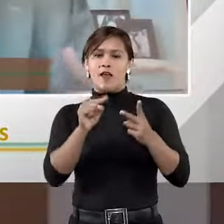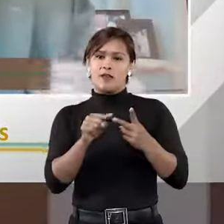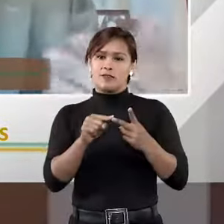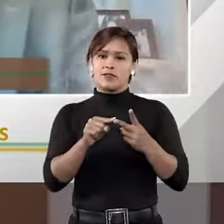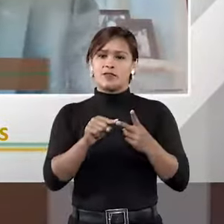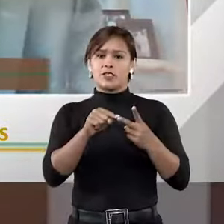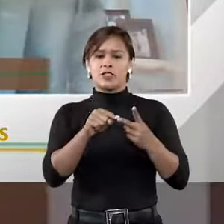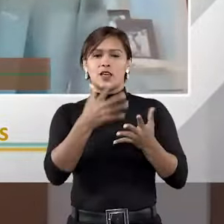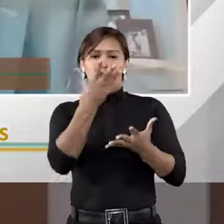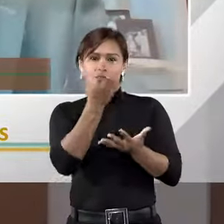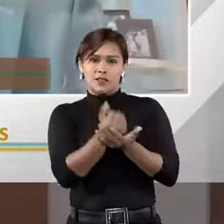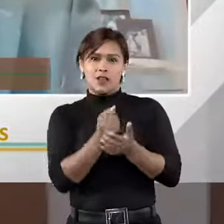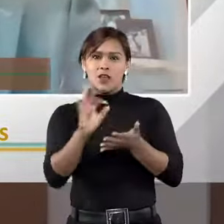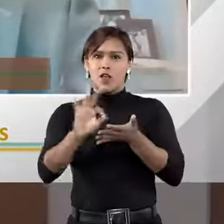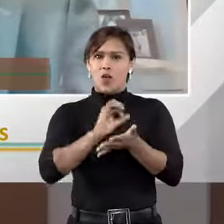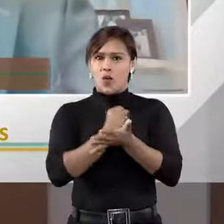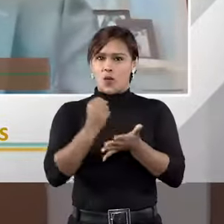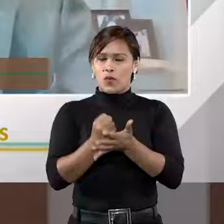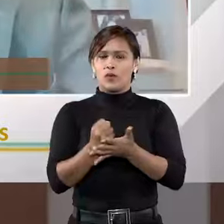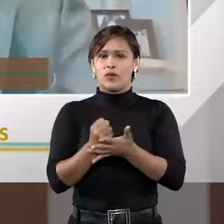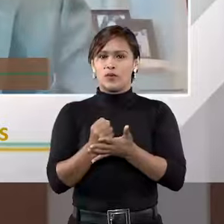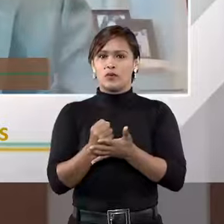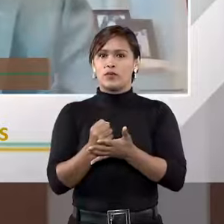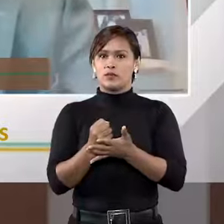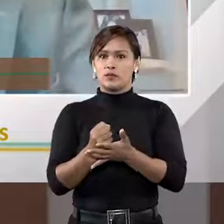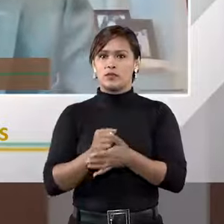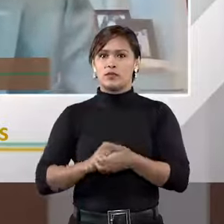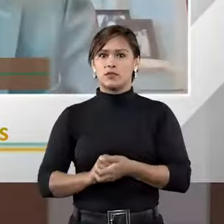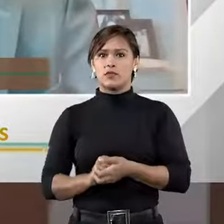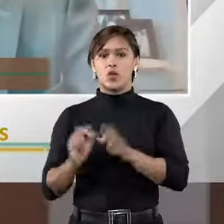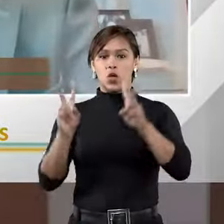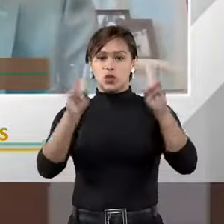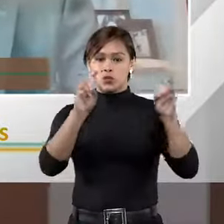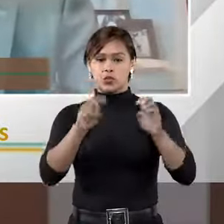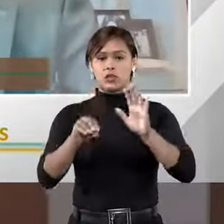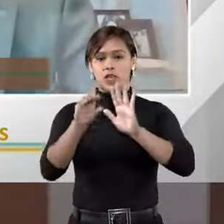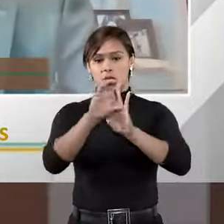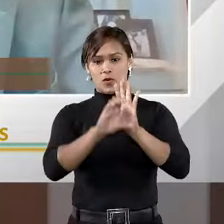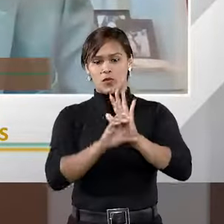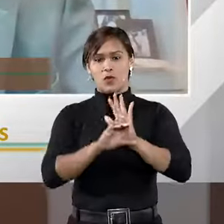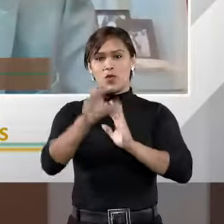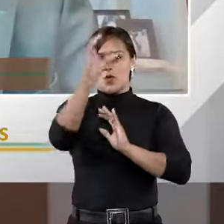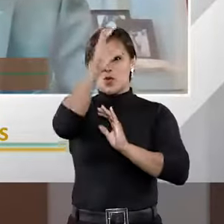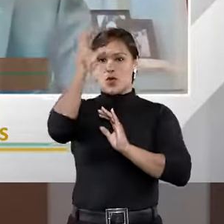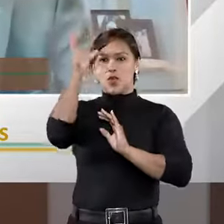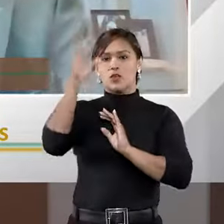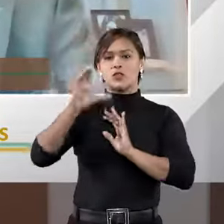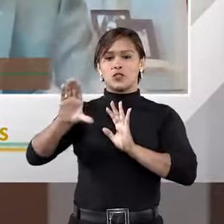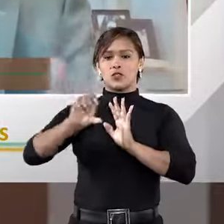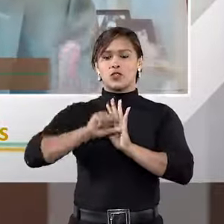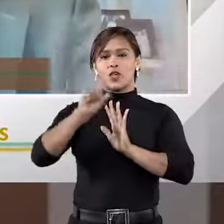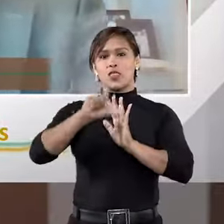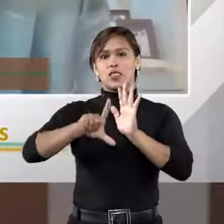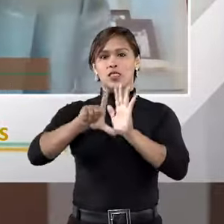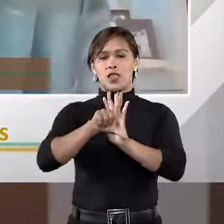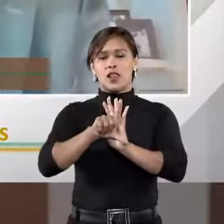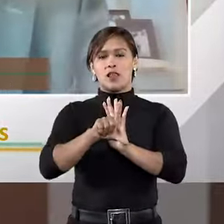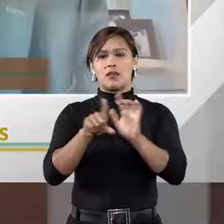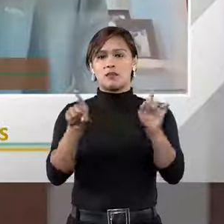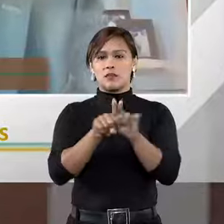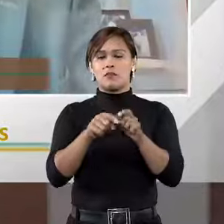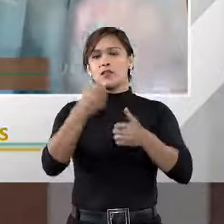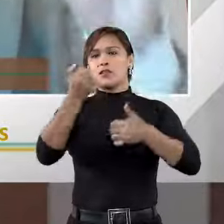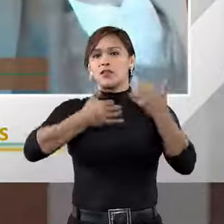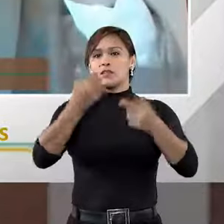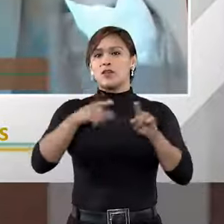aquele que adere a um contrato de adesão, os termos do Código do Consumidor e da Lei da Arbitragem são bem razoáveis. Eles